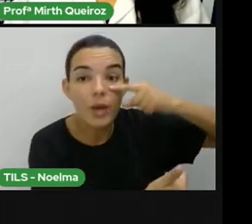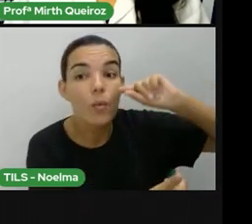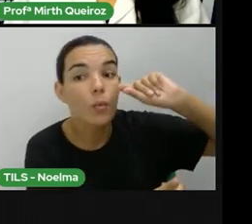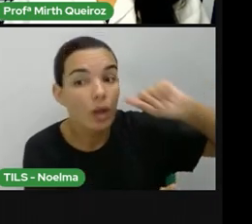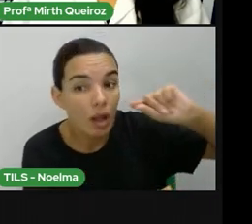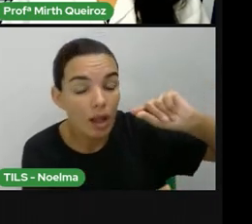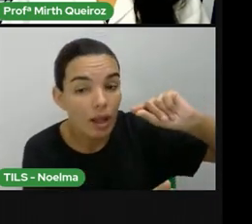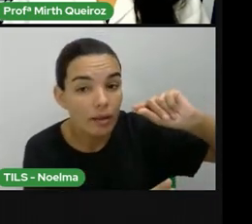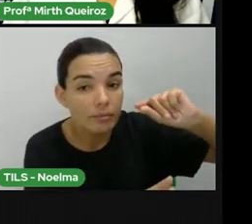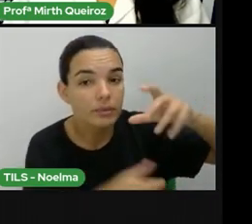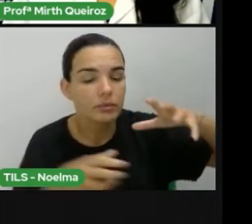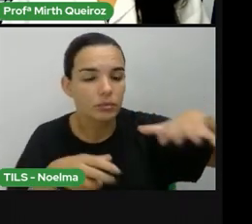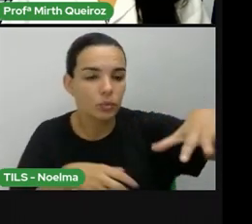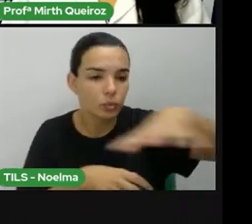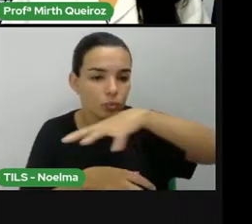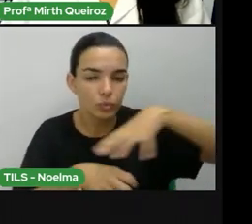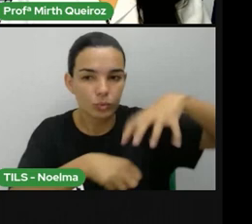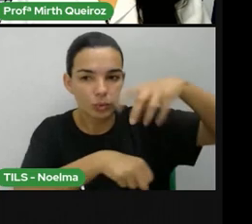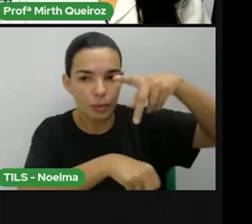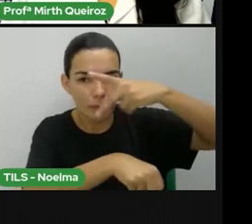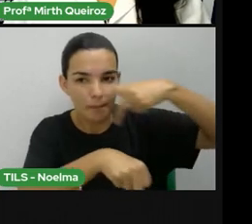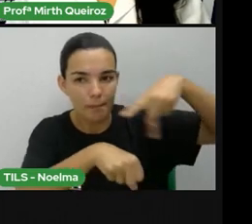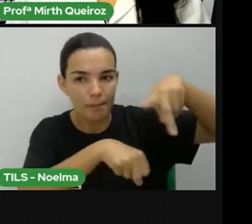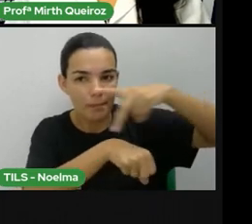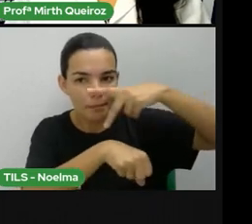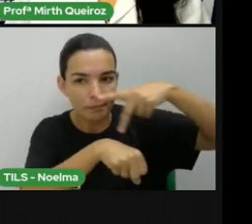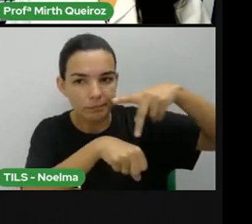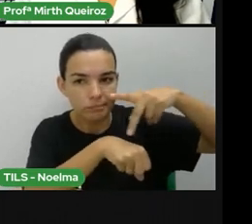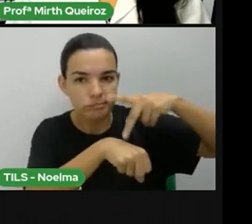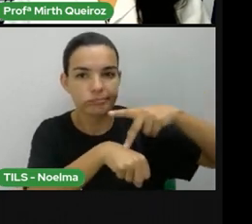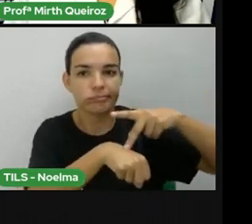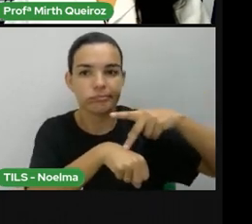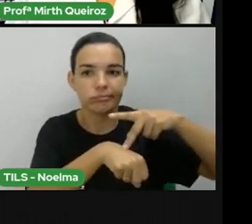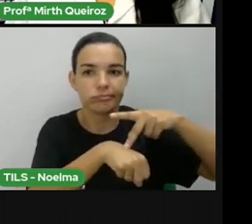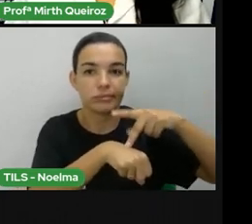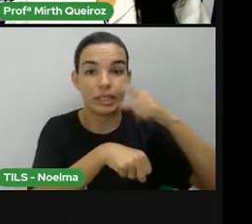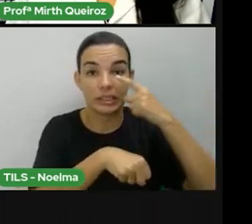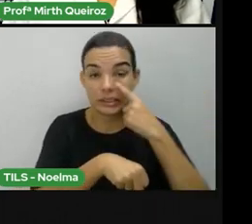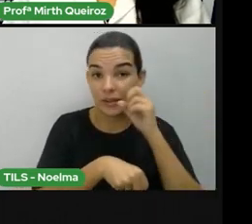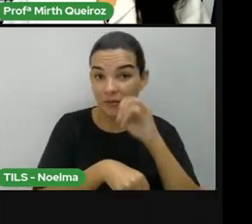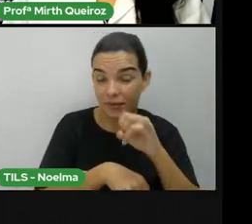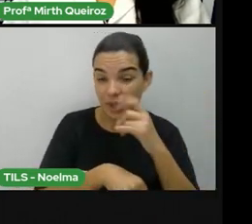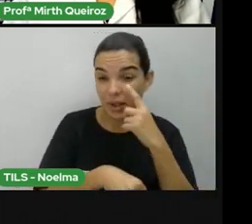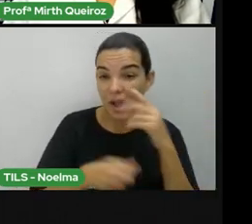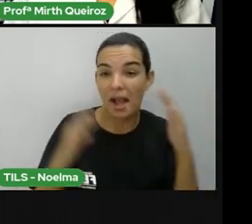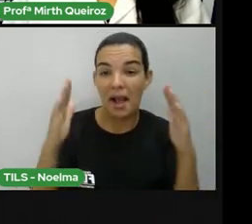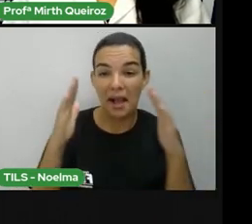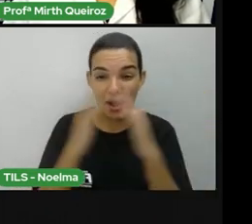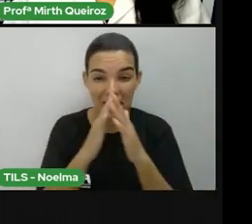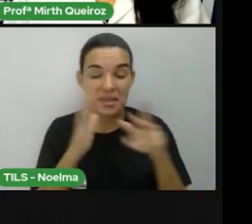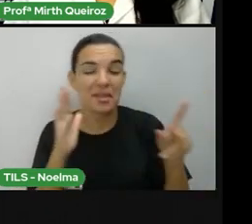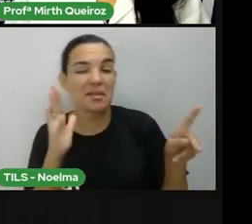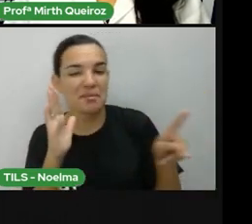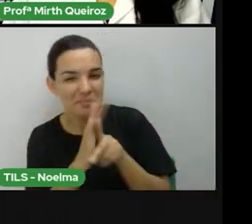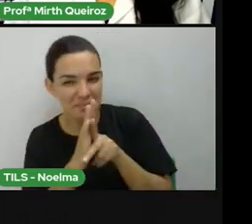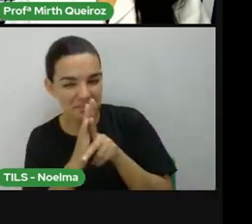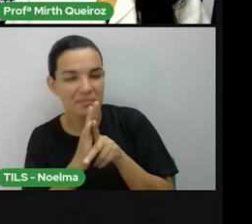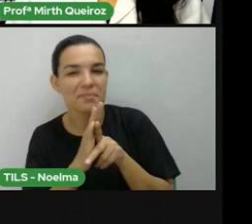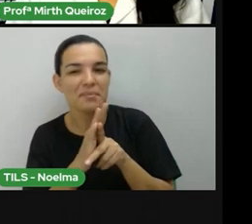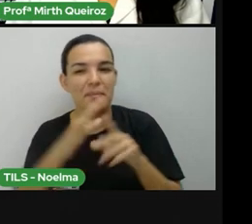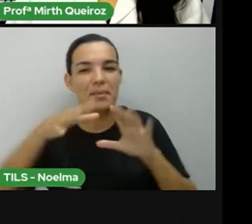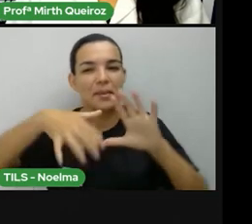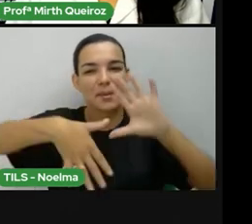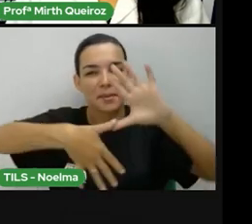para observar os continentes. E se a gente for falar do nosso endereço, né, de forma geral, a pode dizer que nós